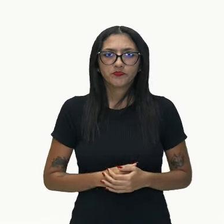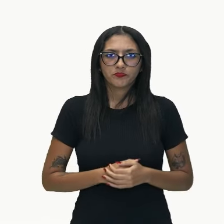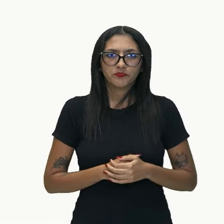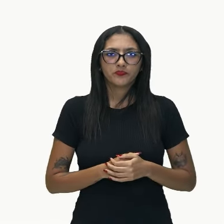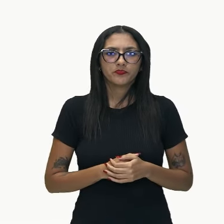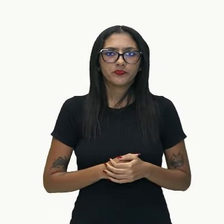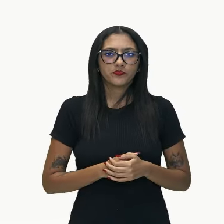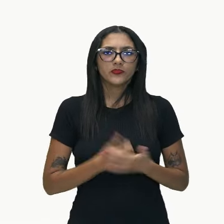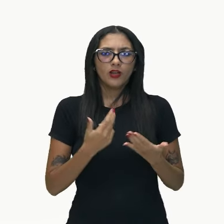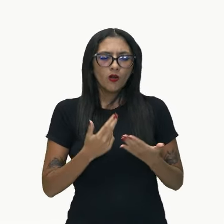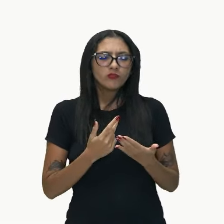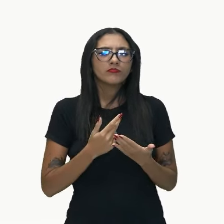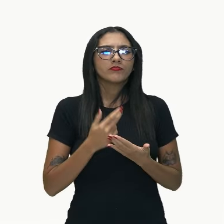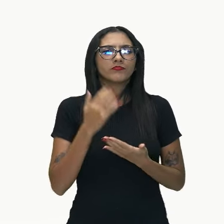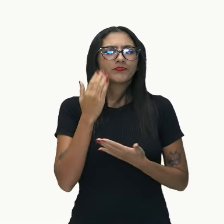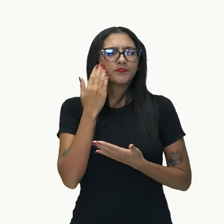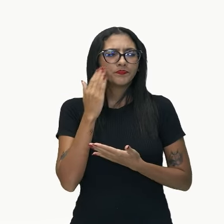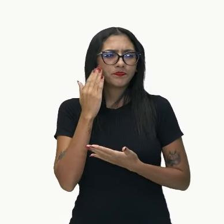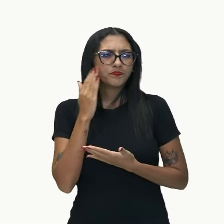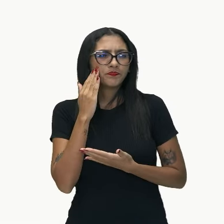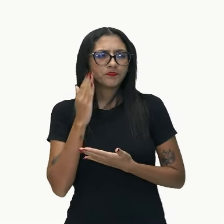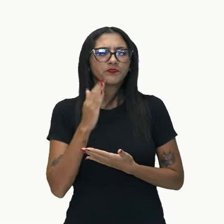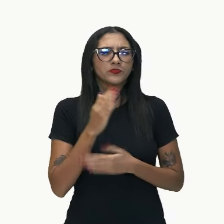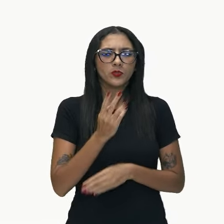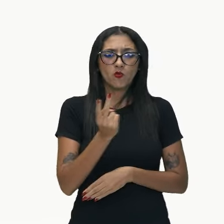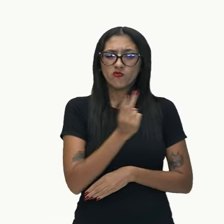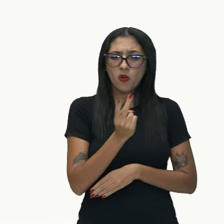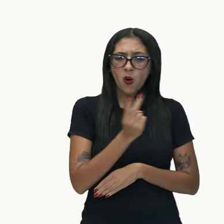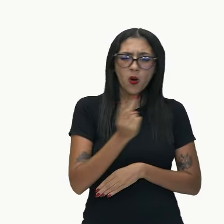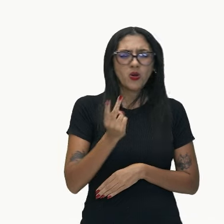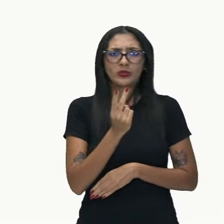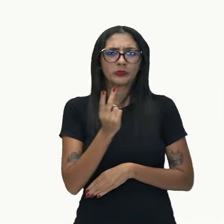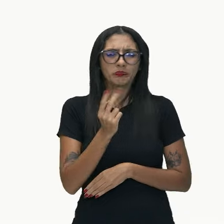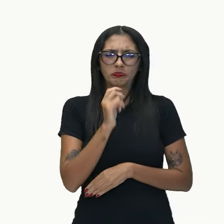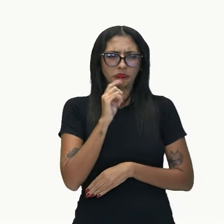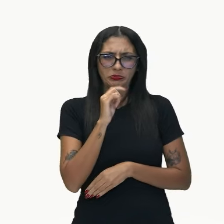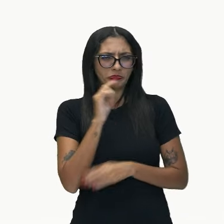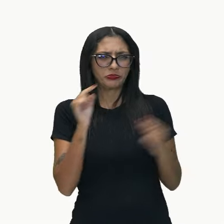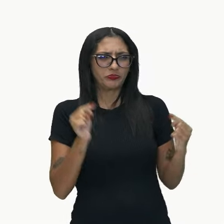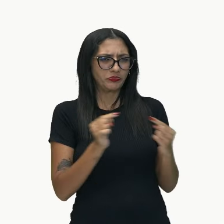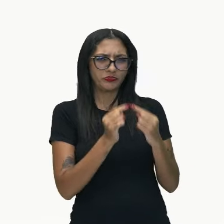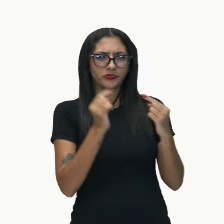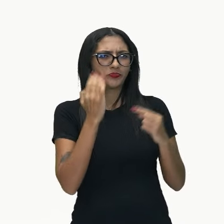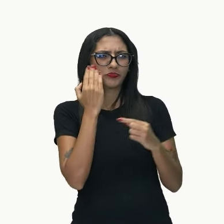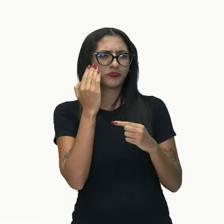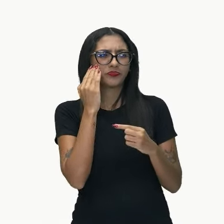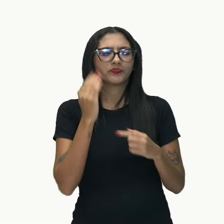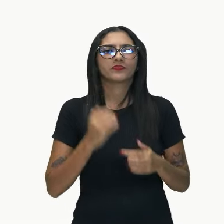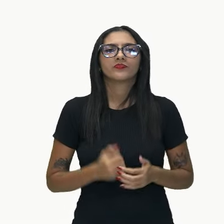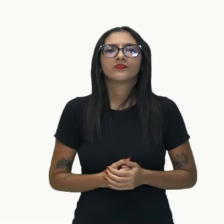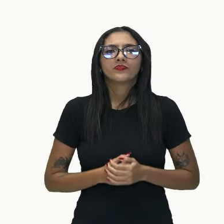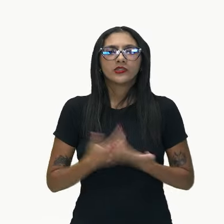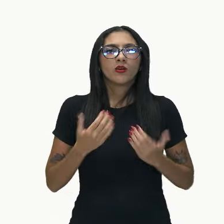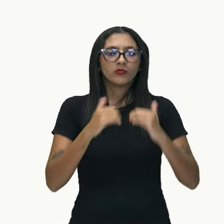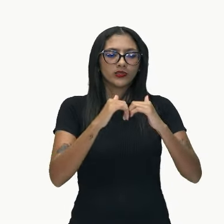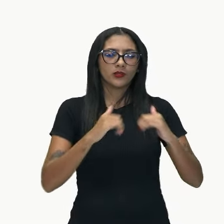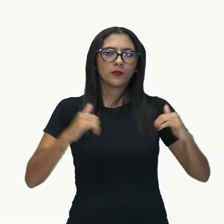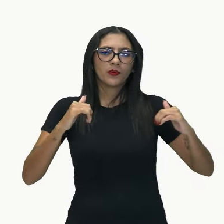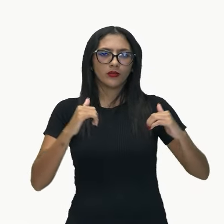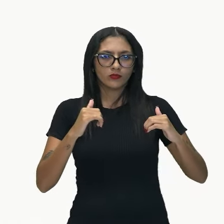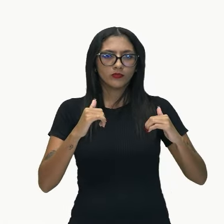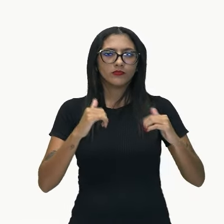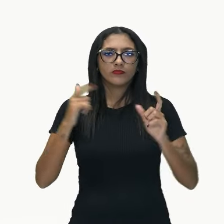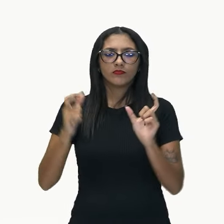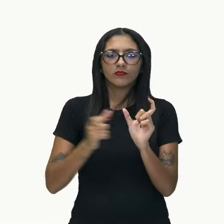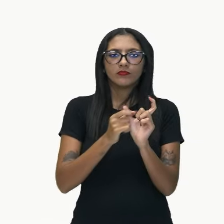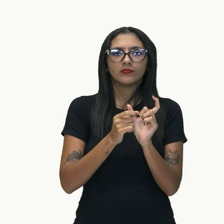então, novamente, identifica o que, vejo que não tem preposição antes dele, então, a minha oração subordinada é que os dois